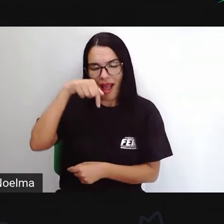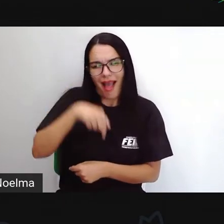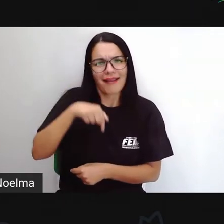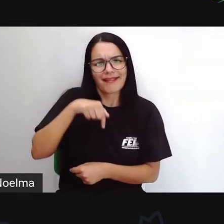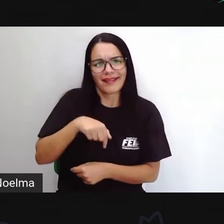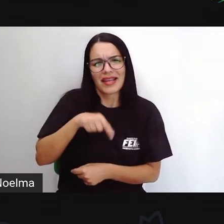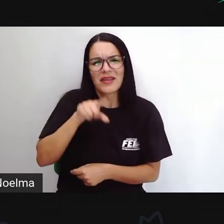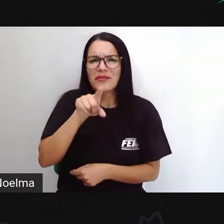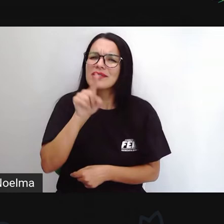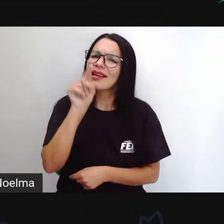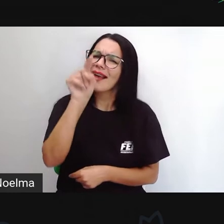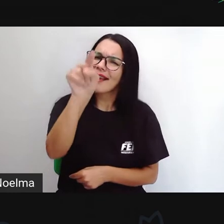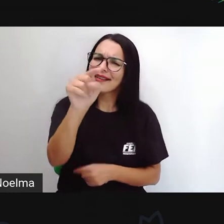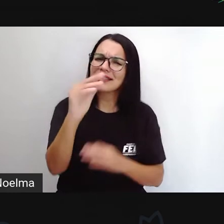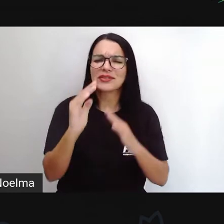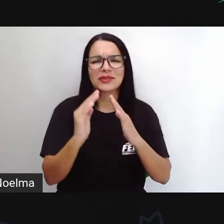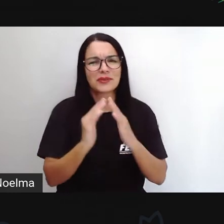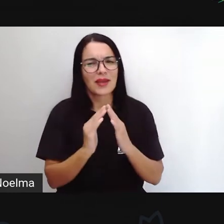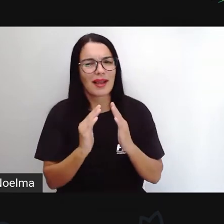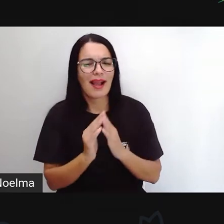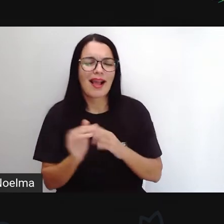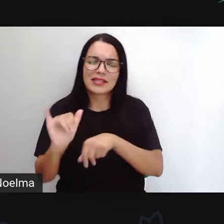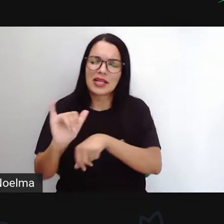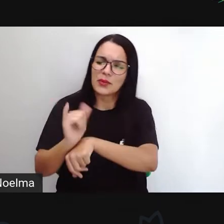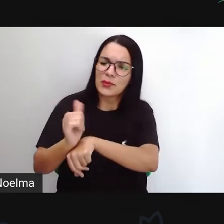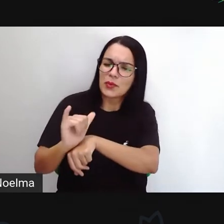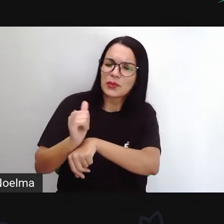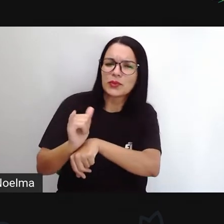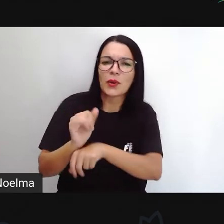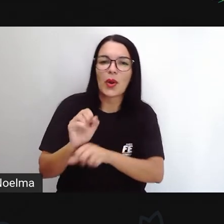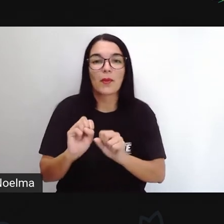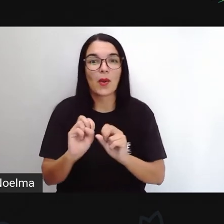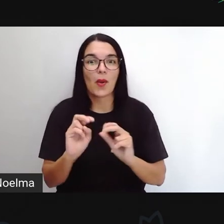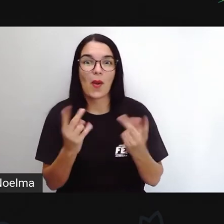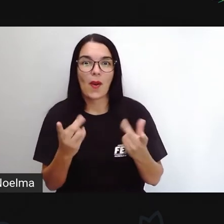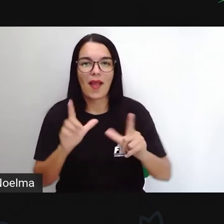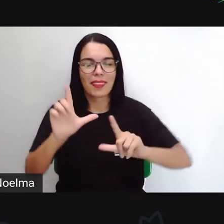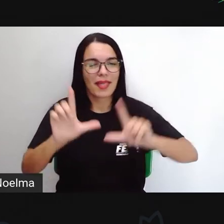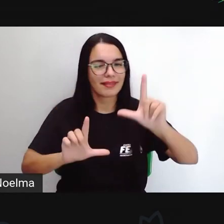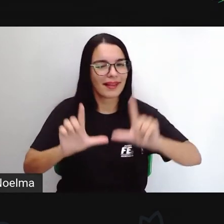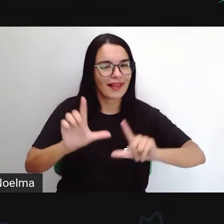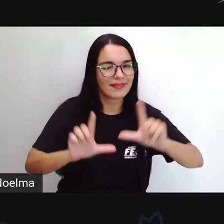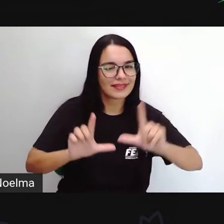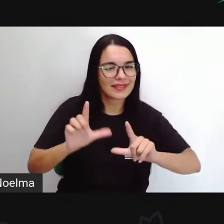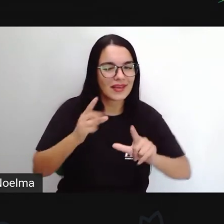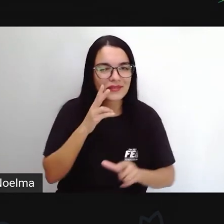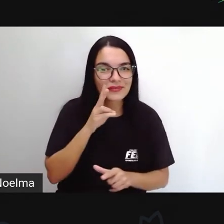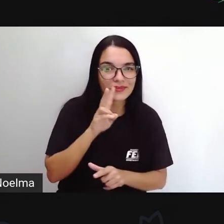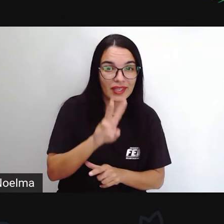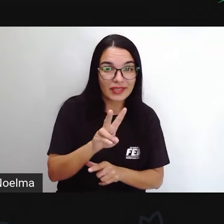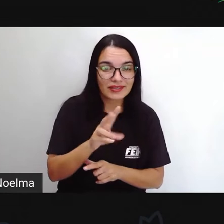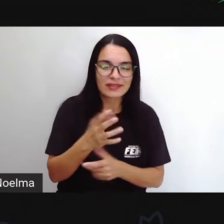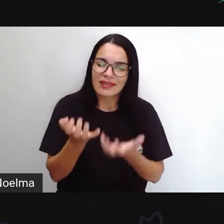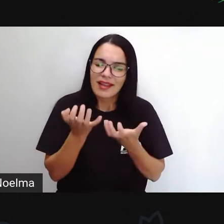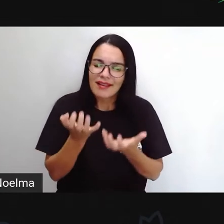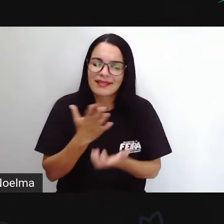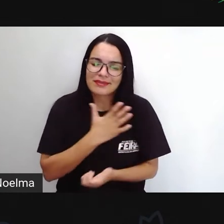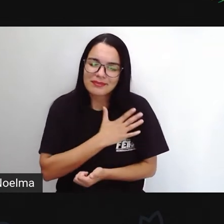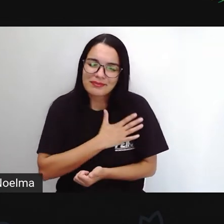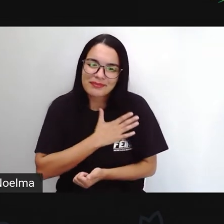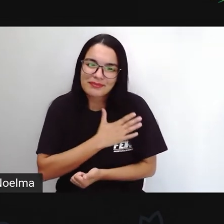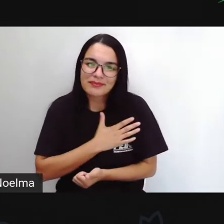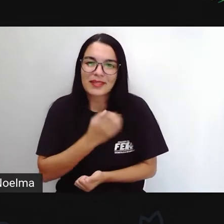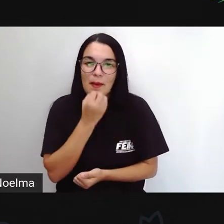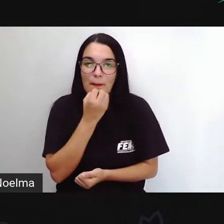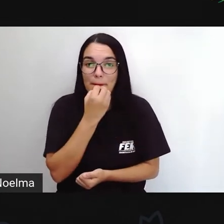que você esteja acompanhando aí através do YouTube ou pela televisão. A pró gostaria que esse momento fosse bem proveitoso,